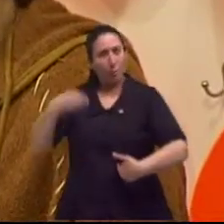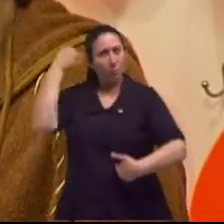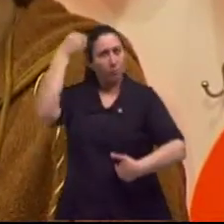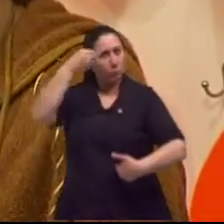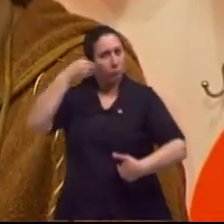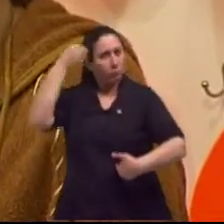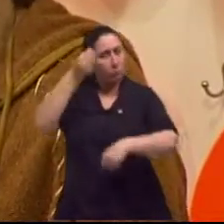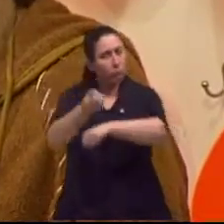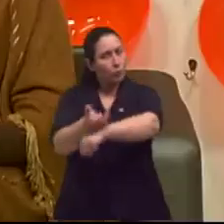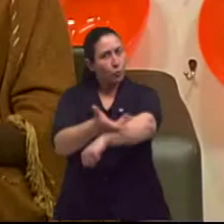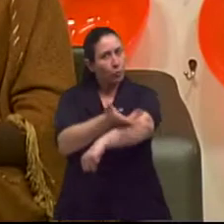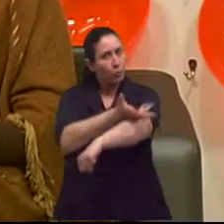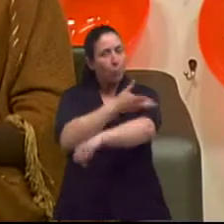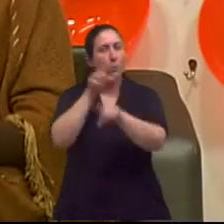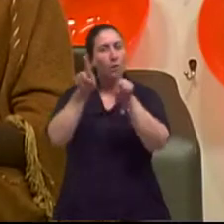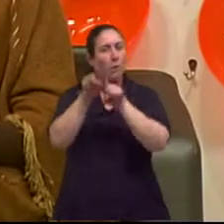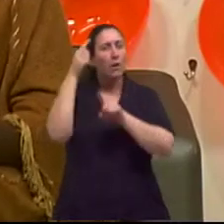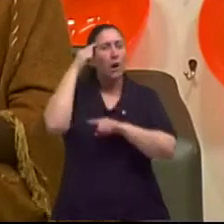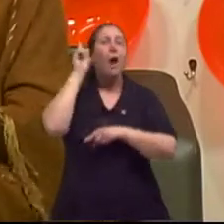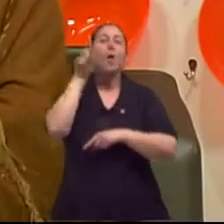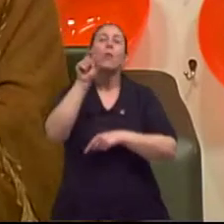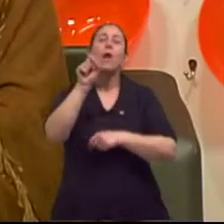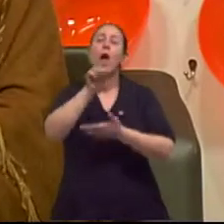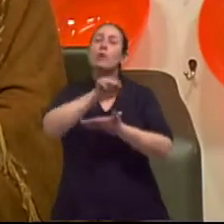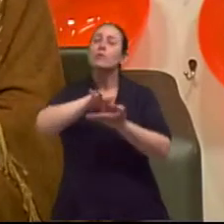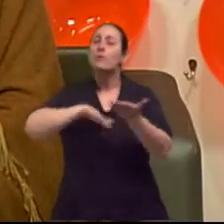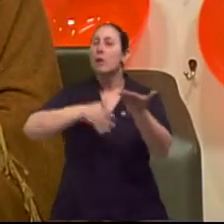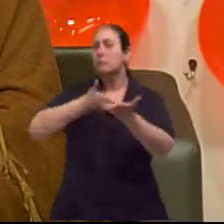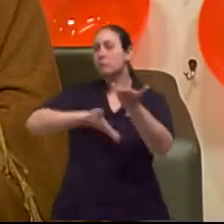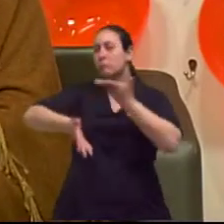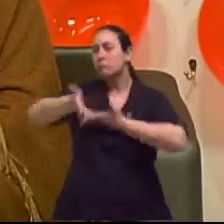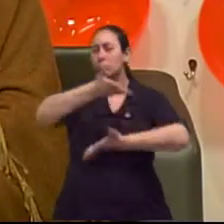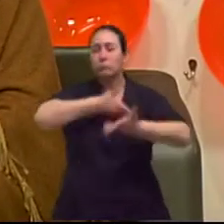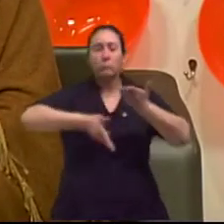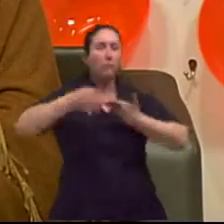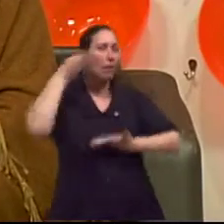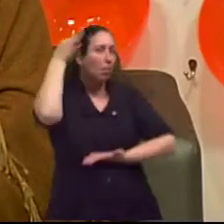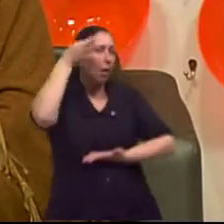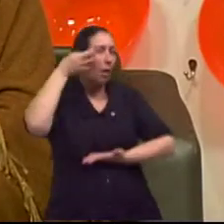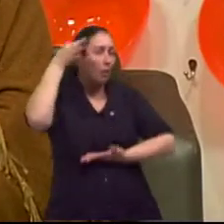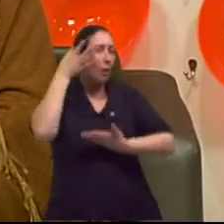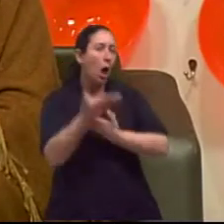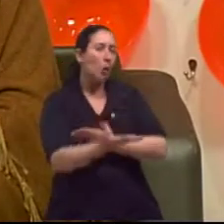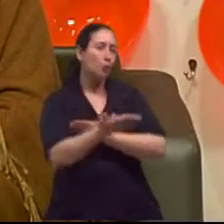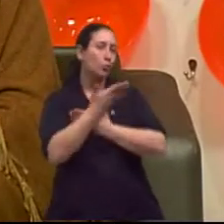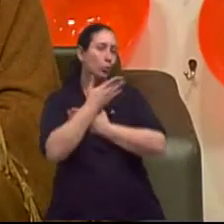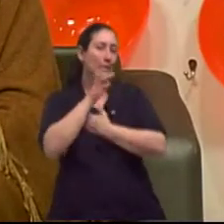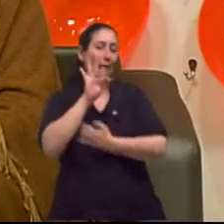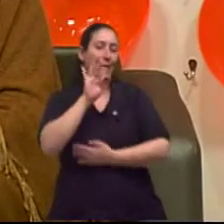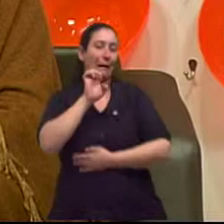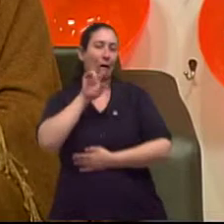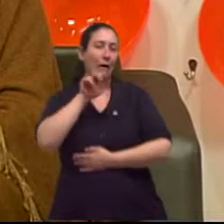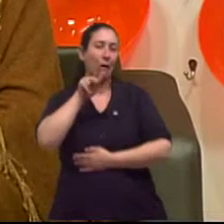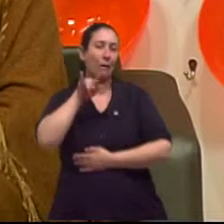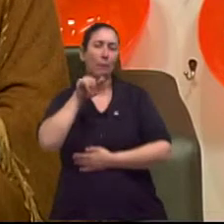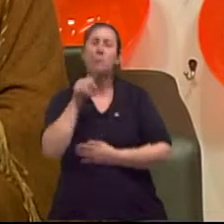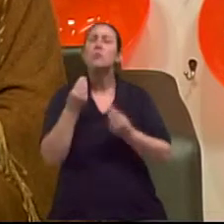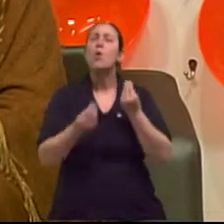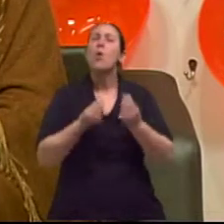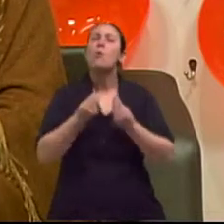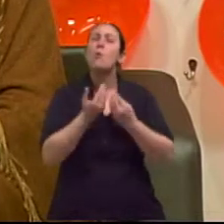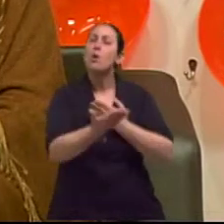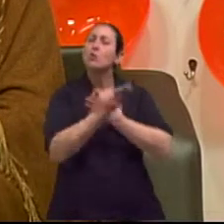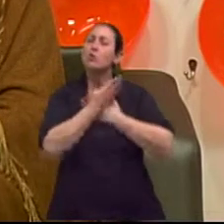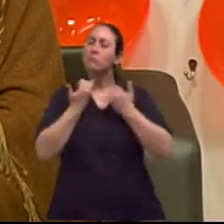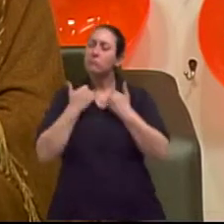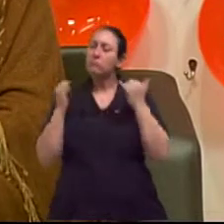terapias integrativas. É, exatamente. Mas como essas terapias podem ajudar na busca do nosso equilíbrio energético? Será